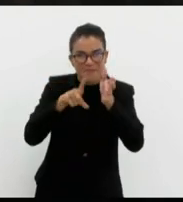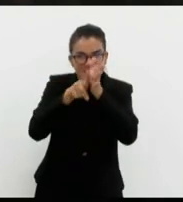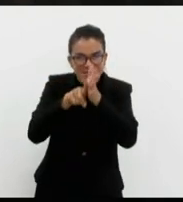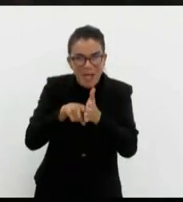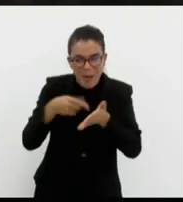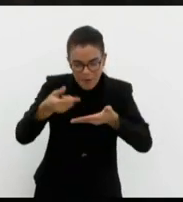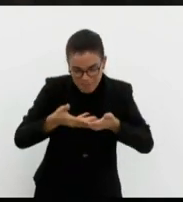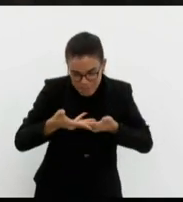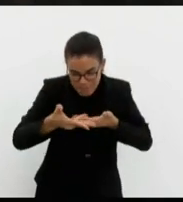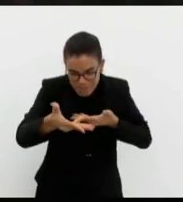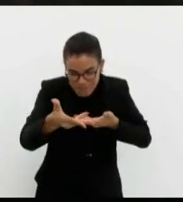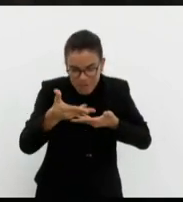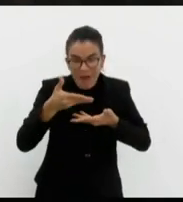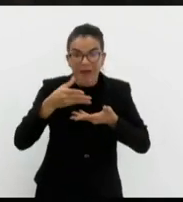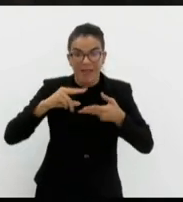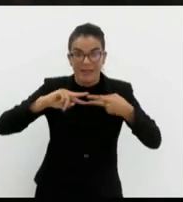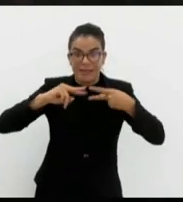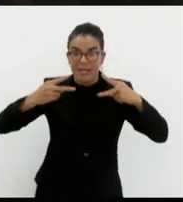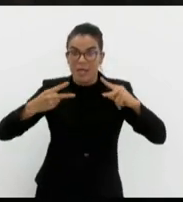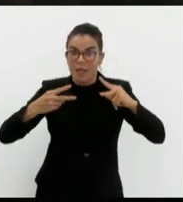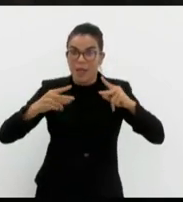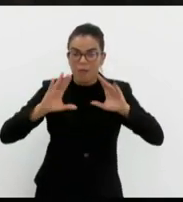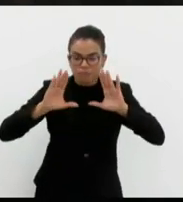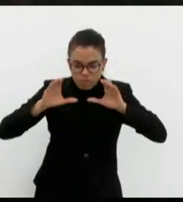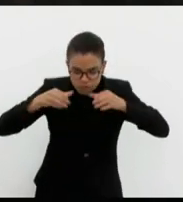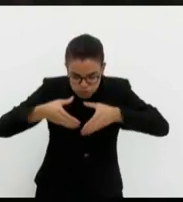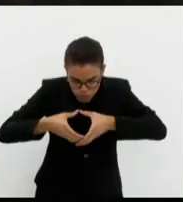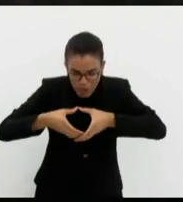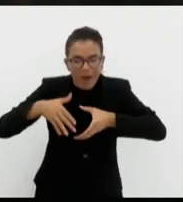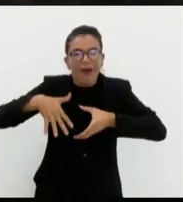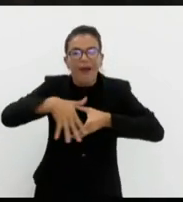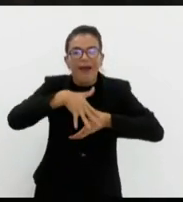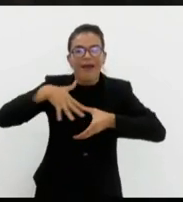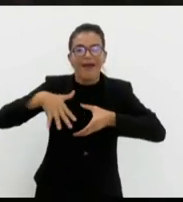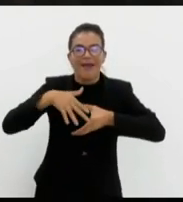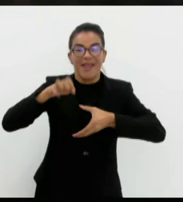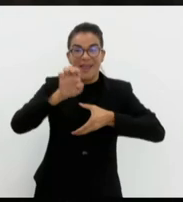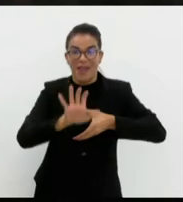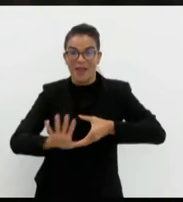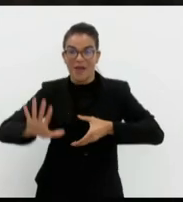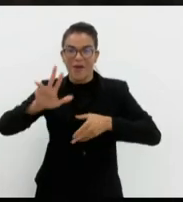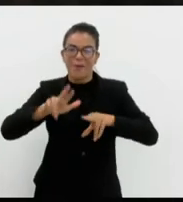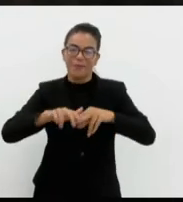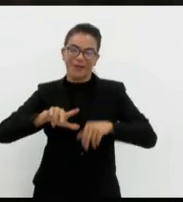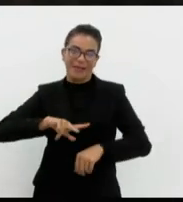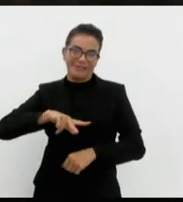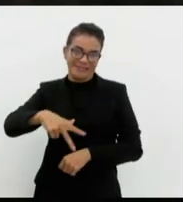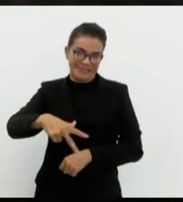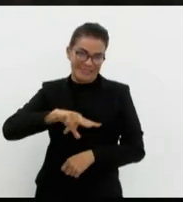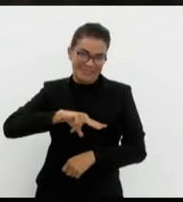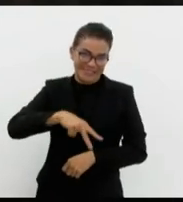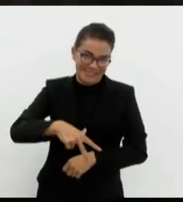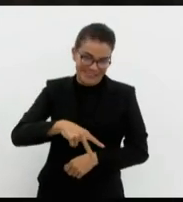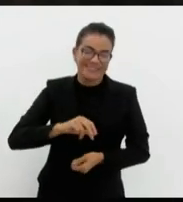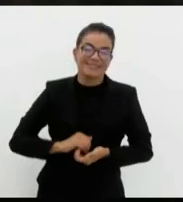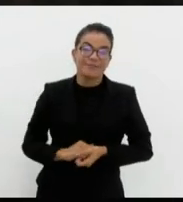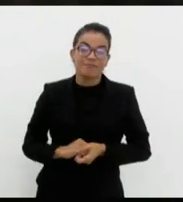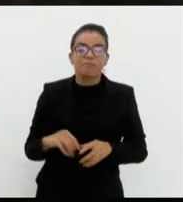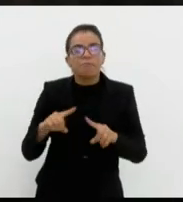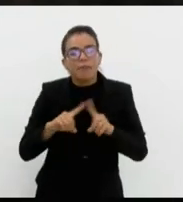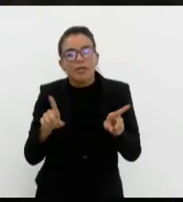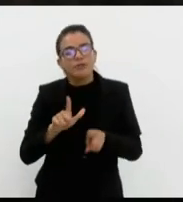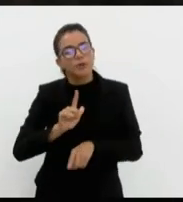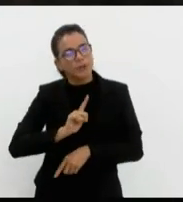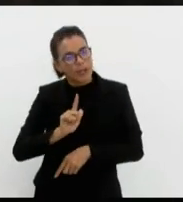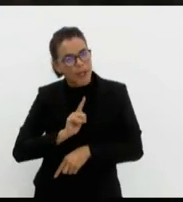que, evidentemente, tem maior concentração na Europa, por causa dos portugueses. Mas tenho